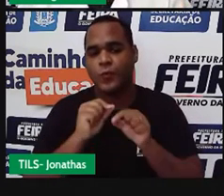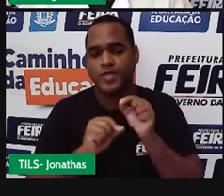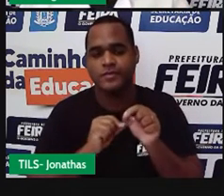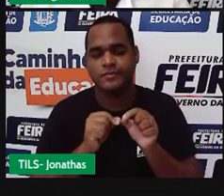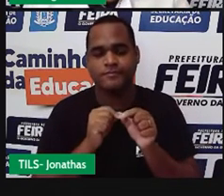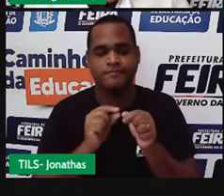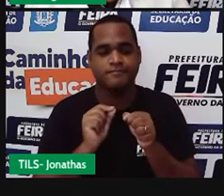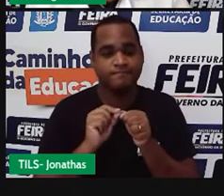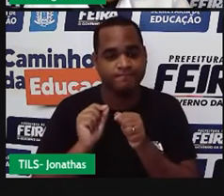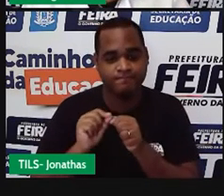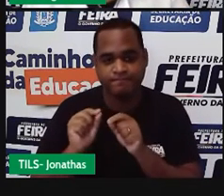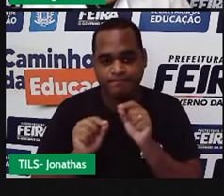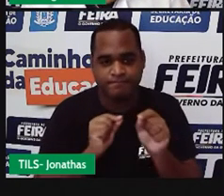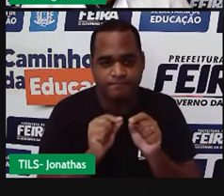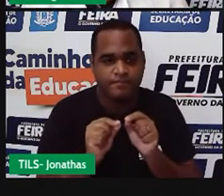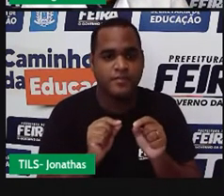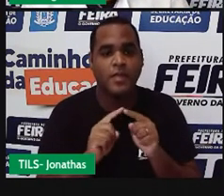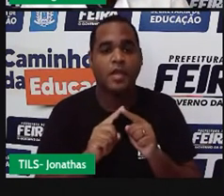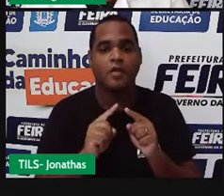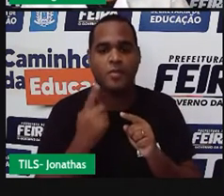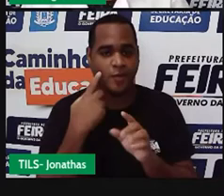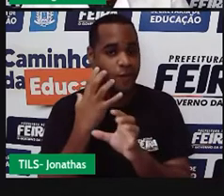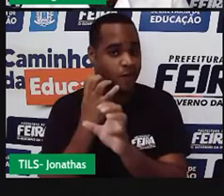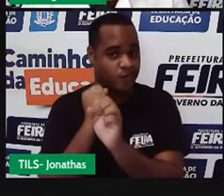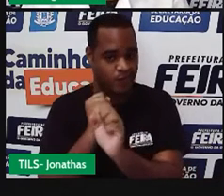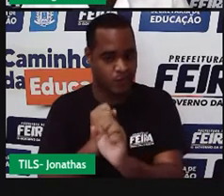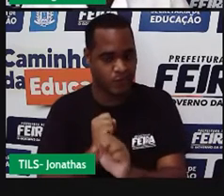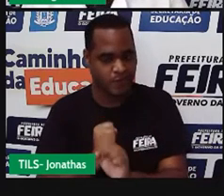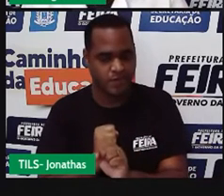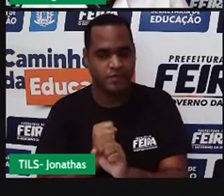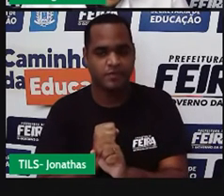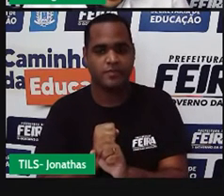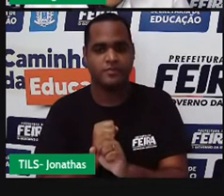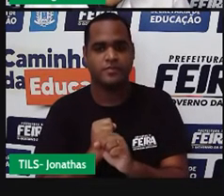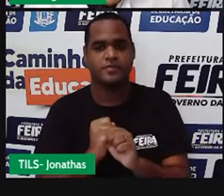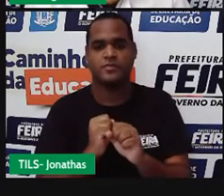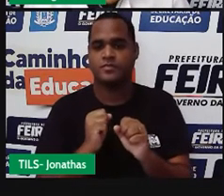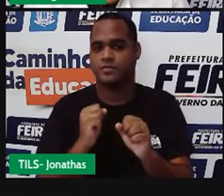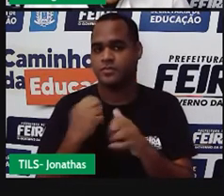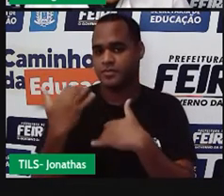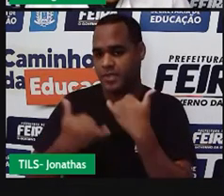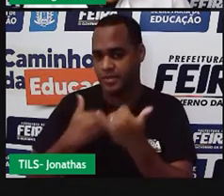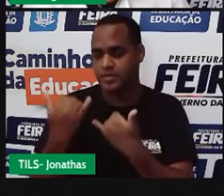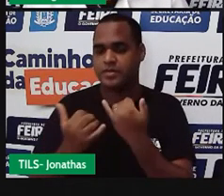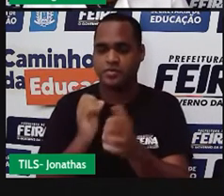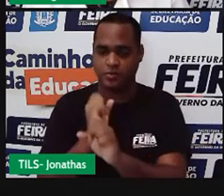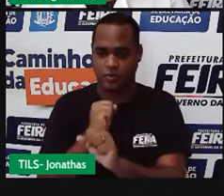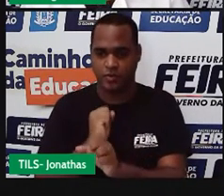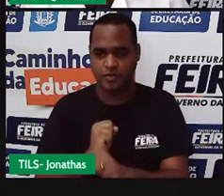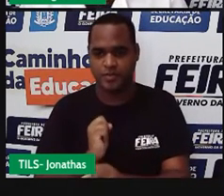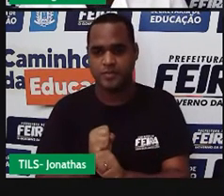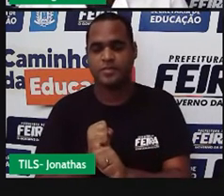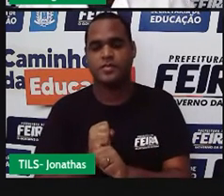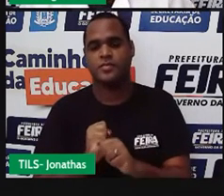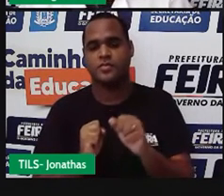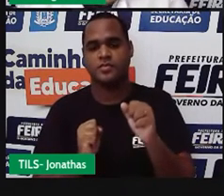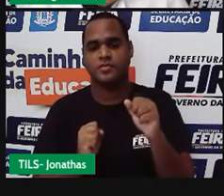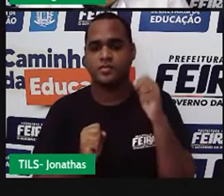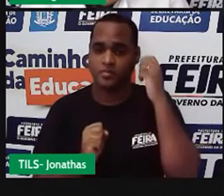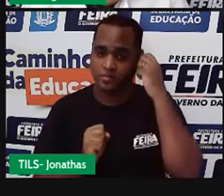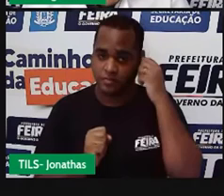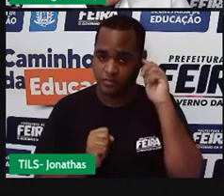A gente pega esse total de brinquedos e